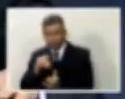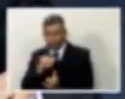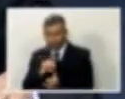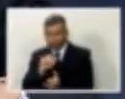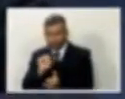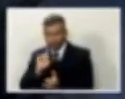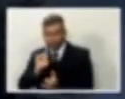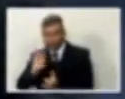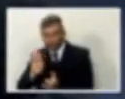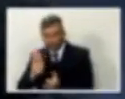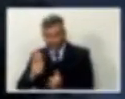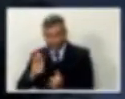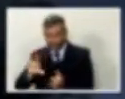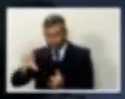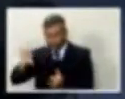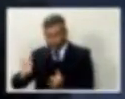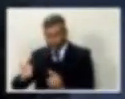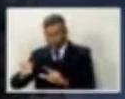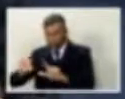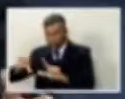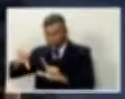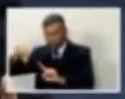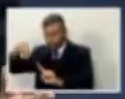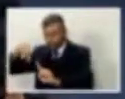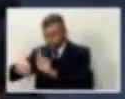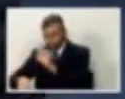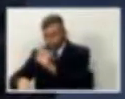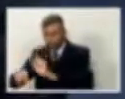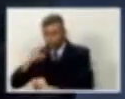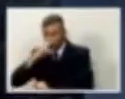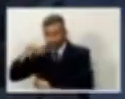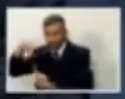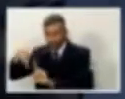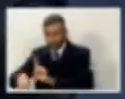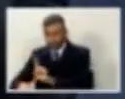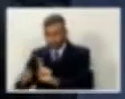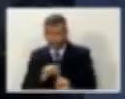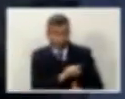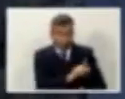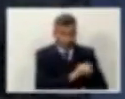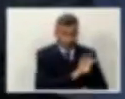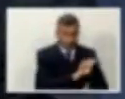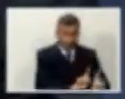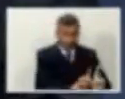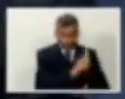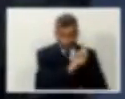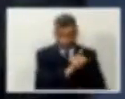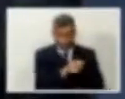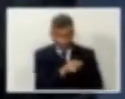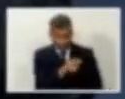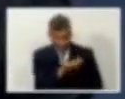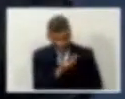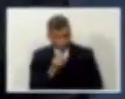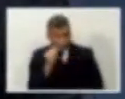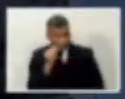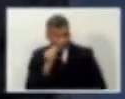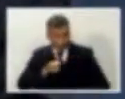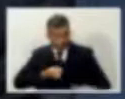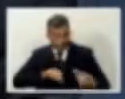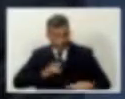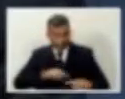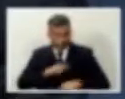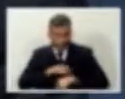vem caindo. Dados do Ibope, do Datafolha, é só o senhor ler um pouquinho. Mas a gente faz esse debate a hora que o senhor quiser, é sobre o conteúdo,